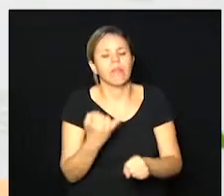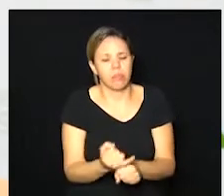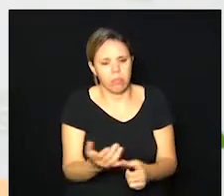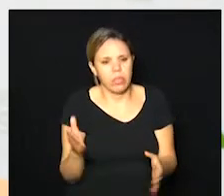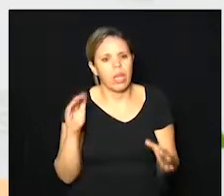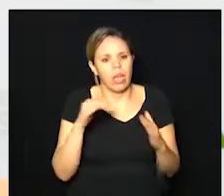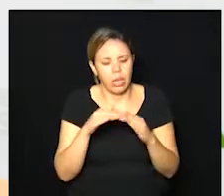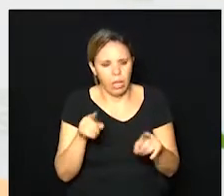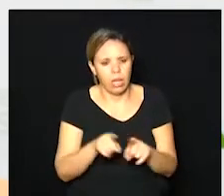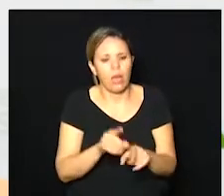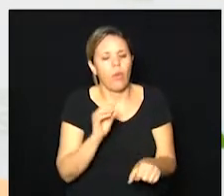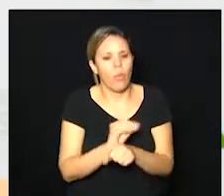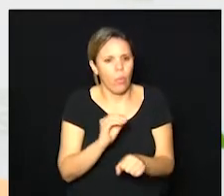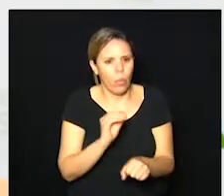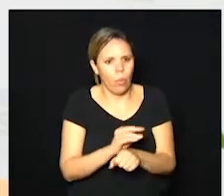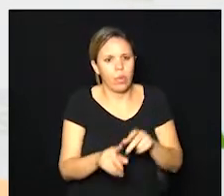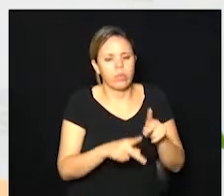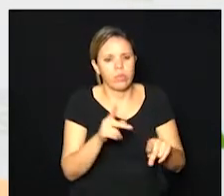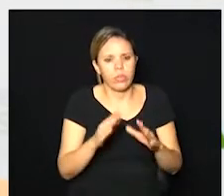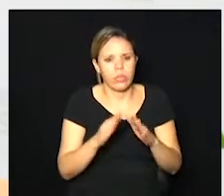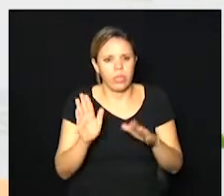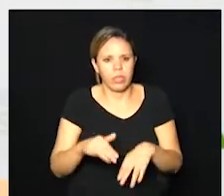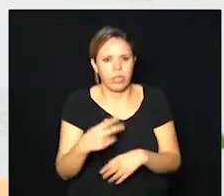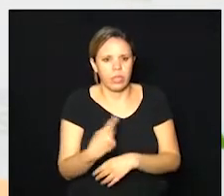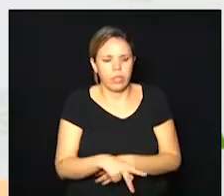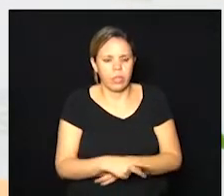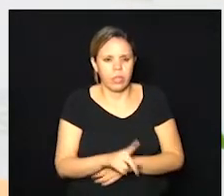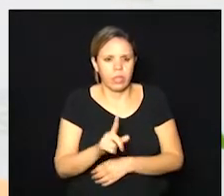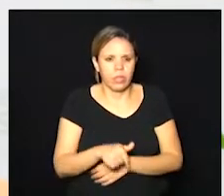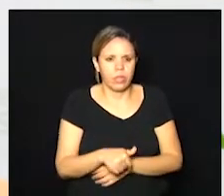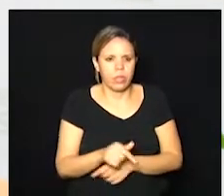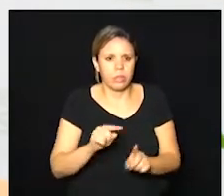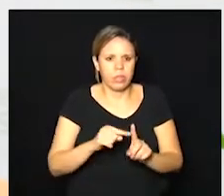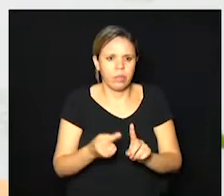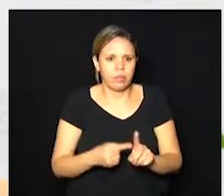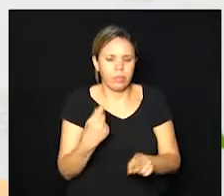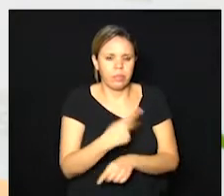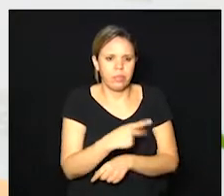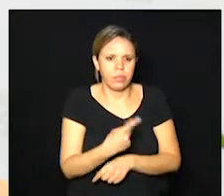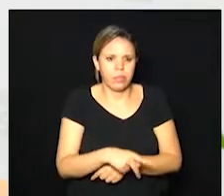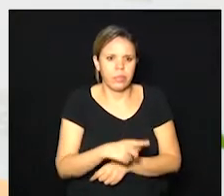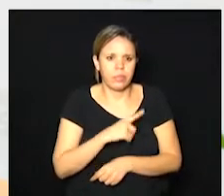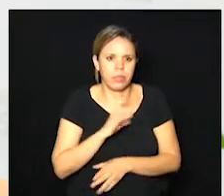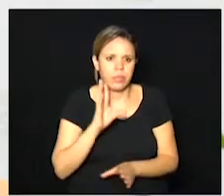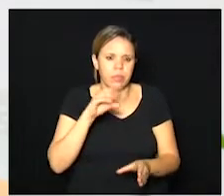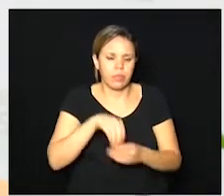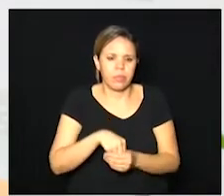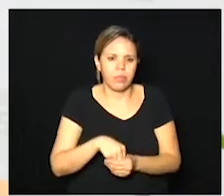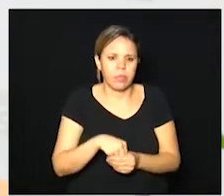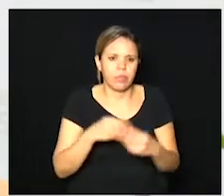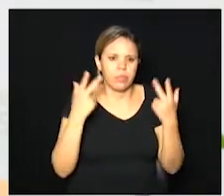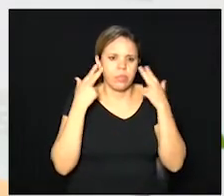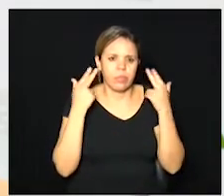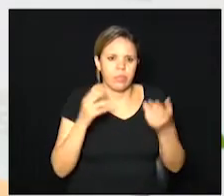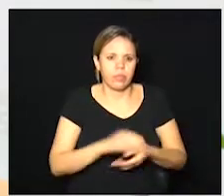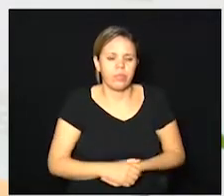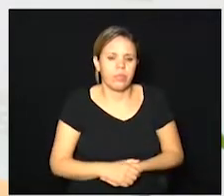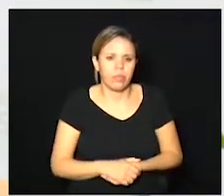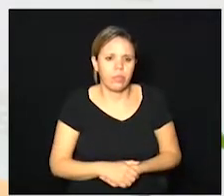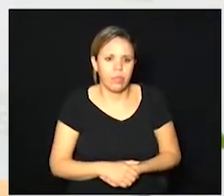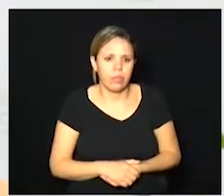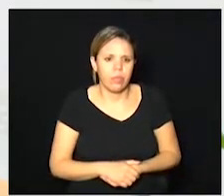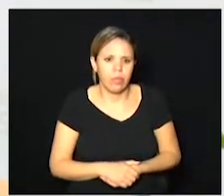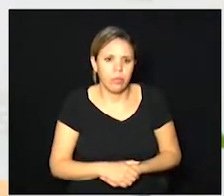resguarda a pessoa a pessoa fica em casa isso de uma gravidez que esteja dentro da normalidade fora isso